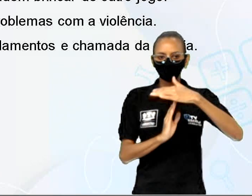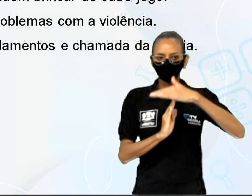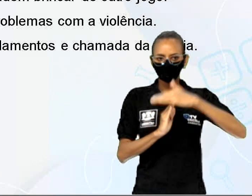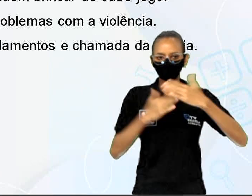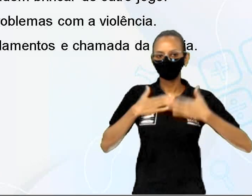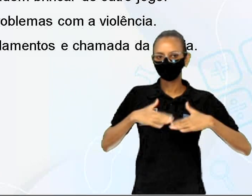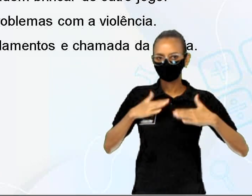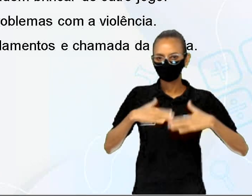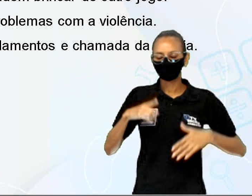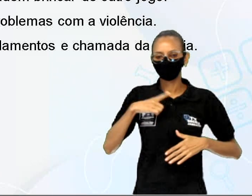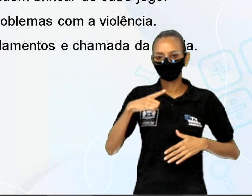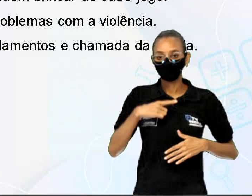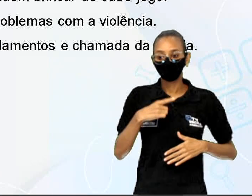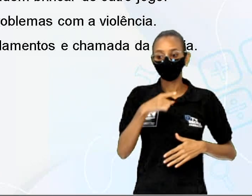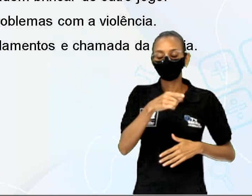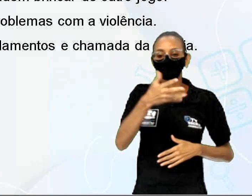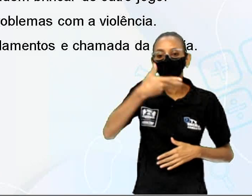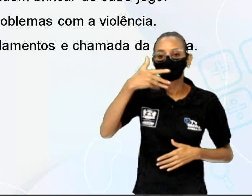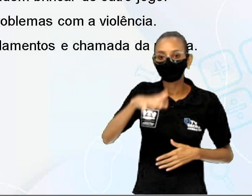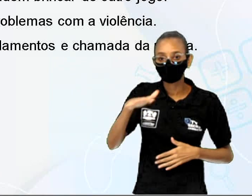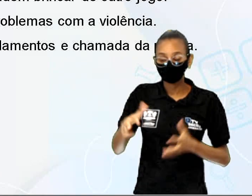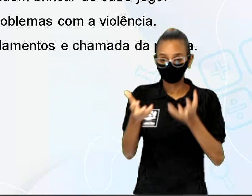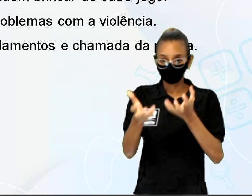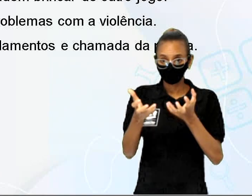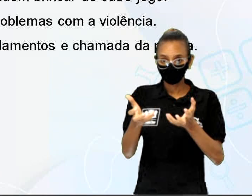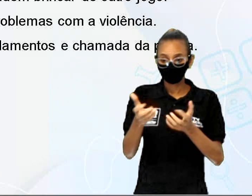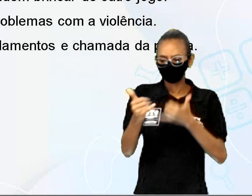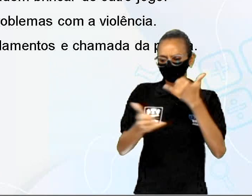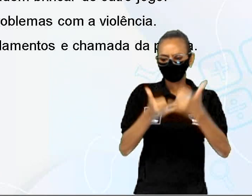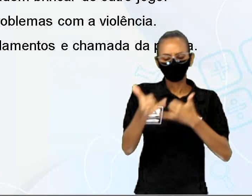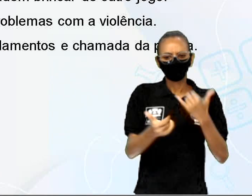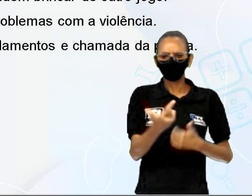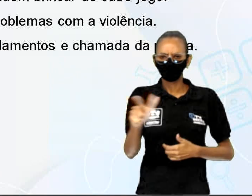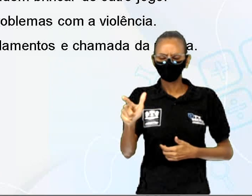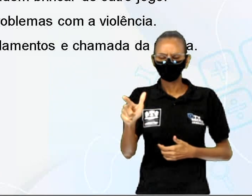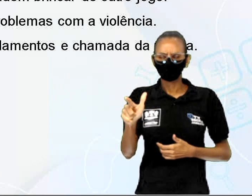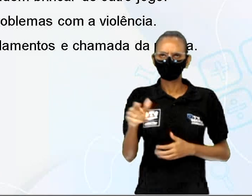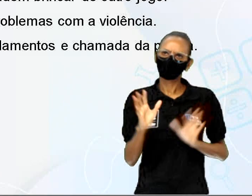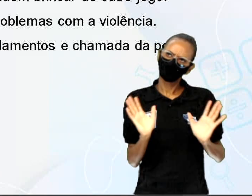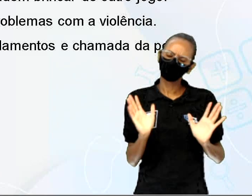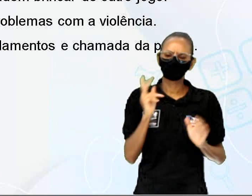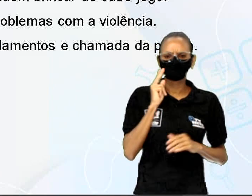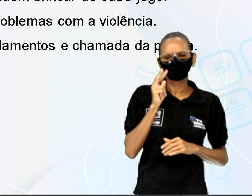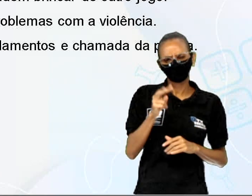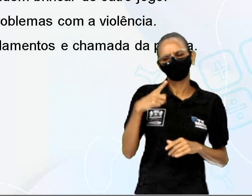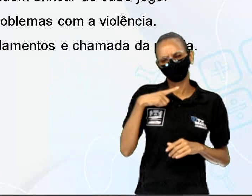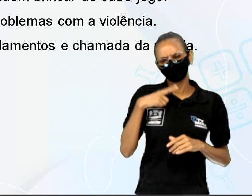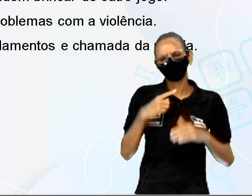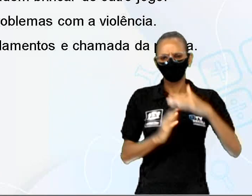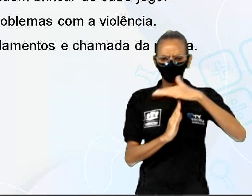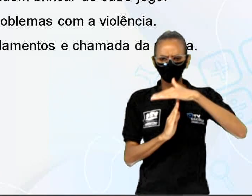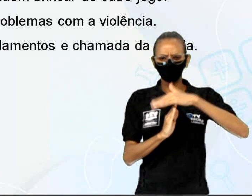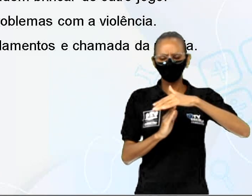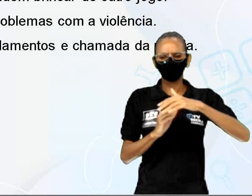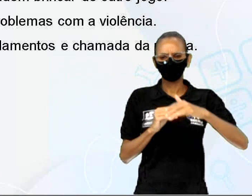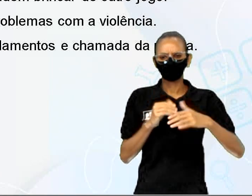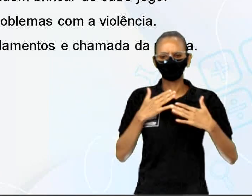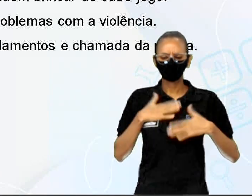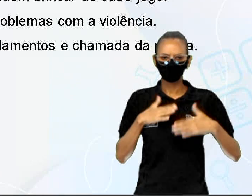brincar de outro jogo a gente até viu que tem um momento que ele fala assim do intervalo para descanso você deve estar de brincadeira então